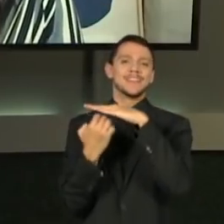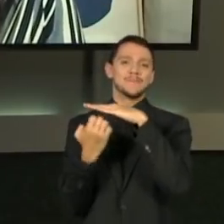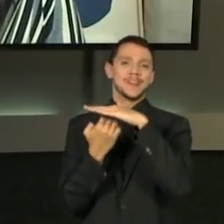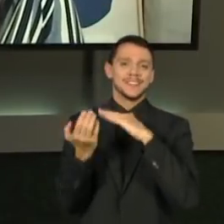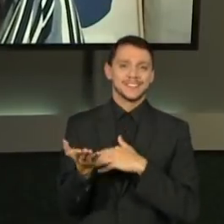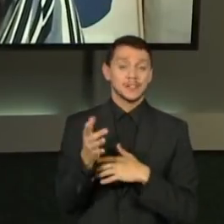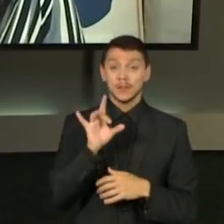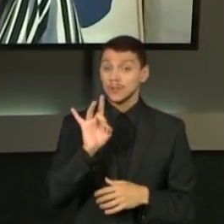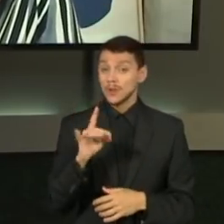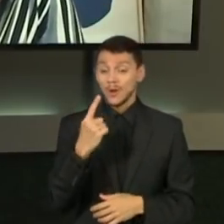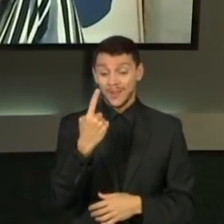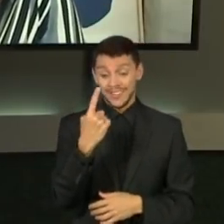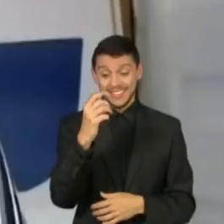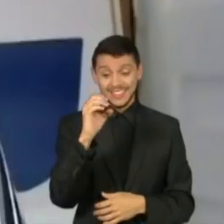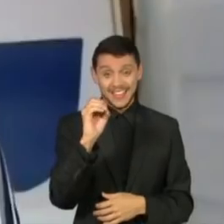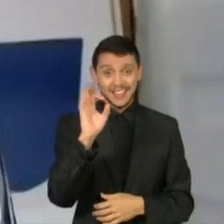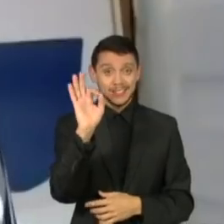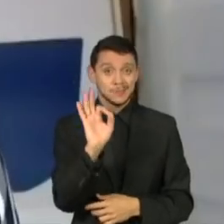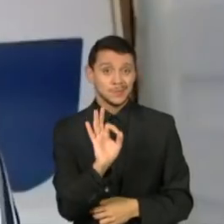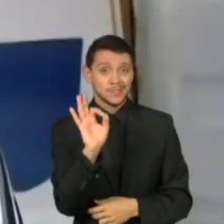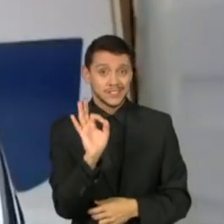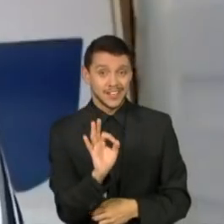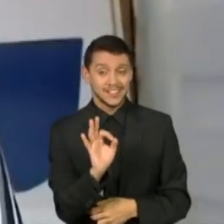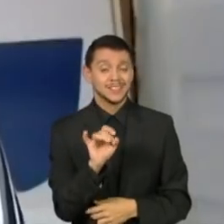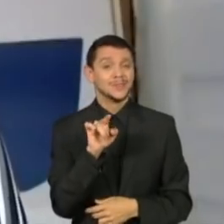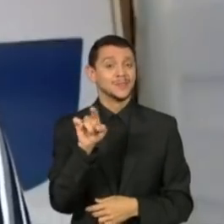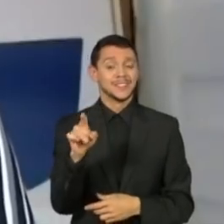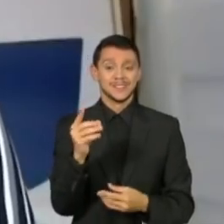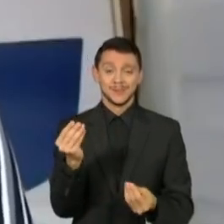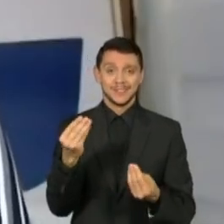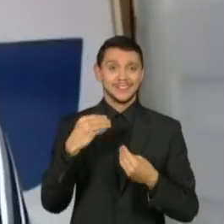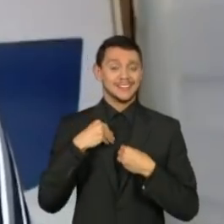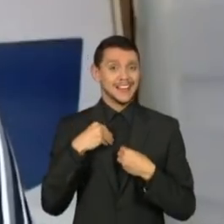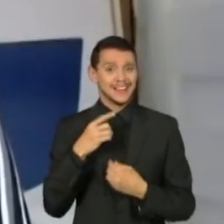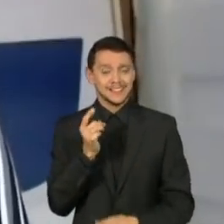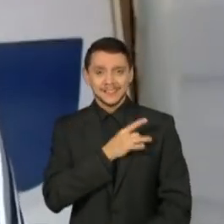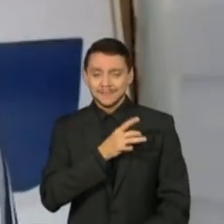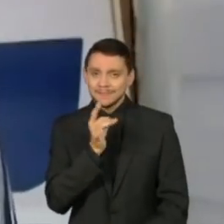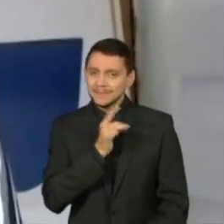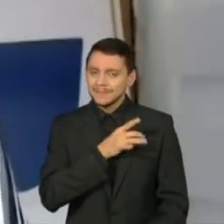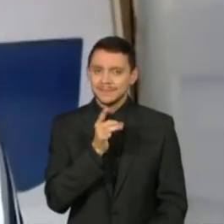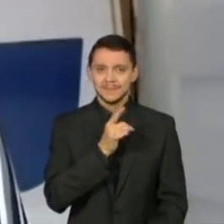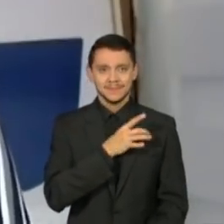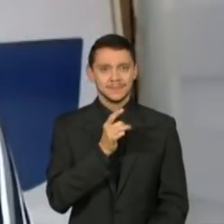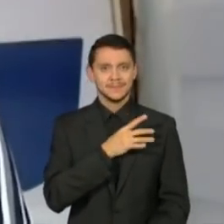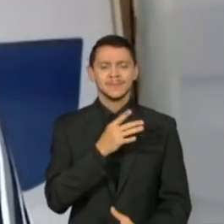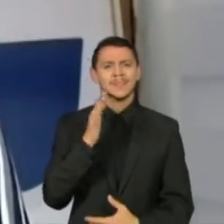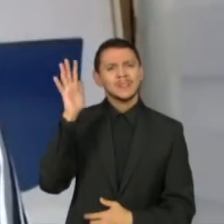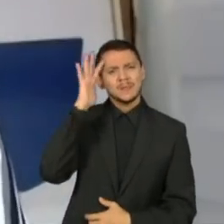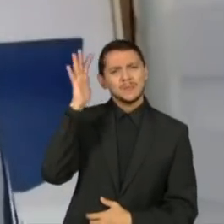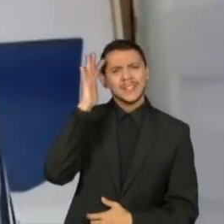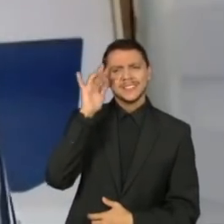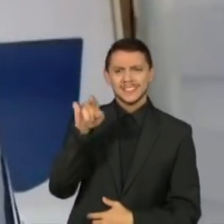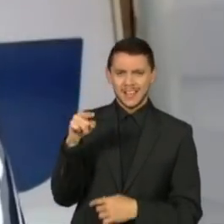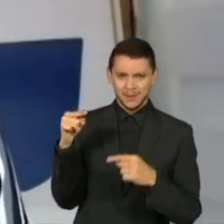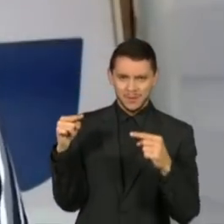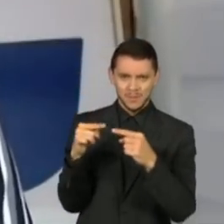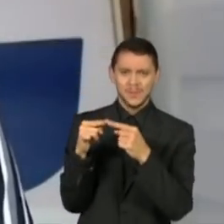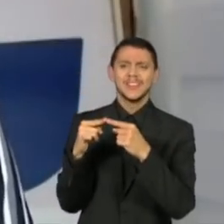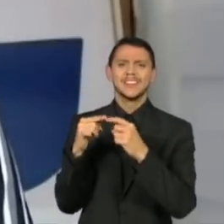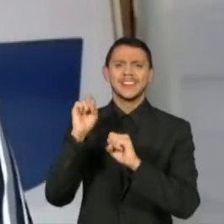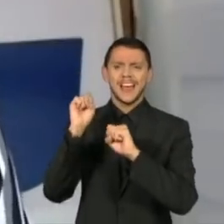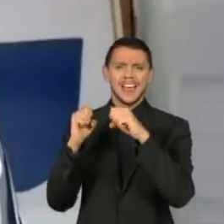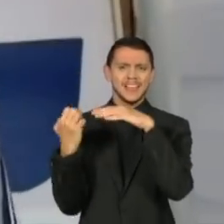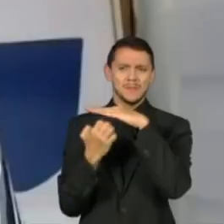E isso é assustador. E isso faz a gente refletir sobre um modelo de negócio que continua